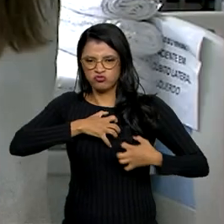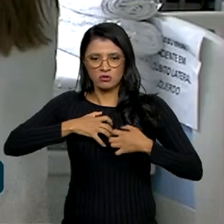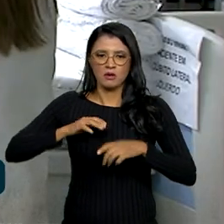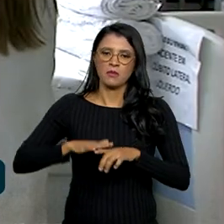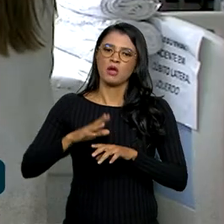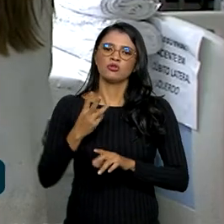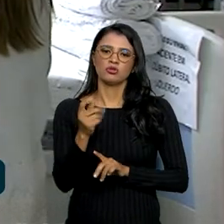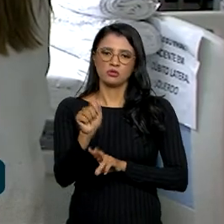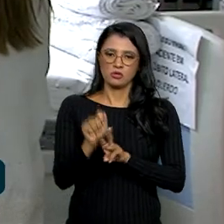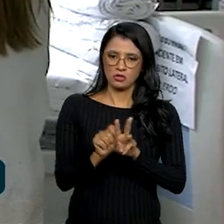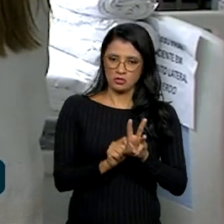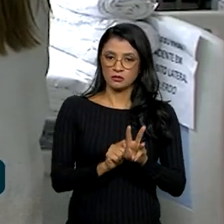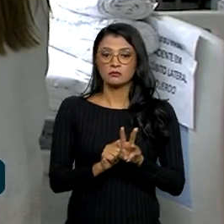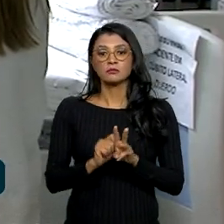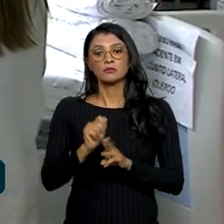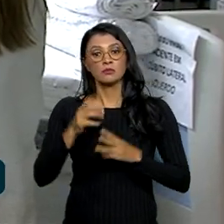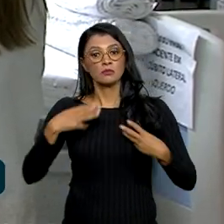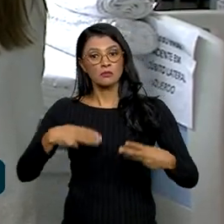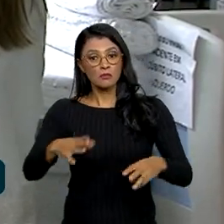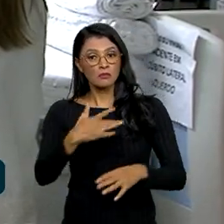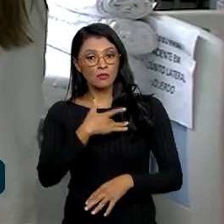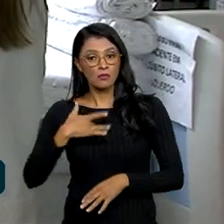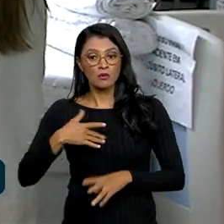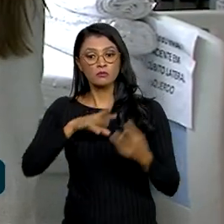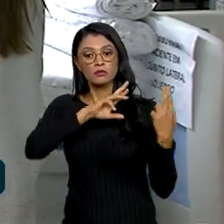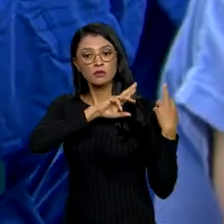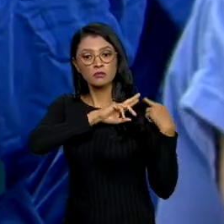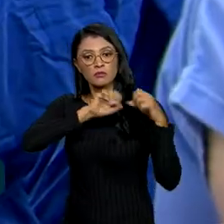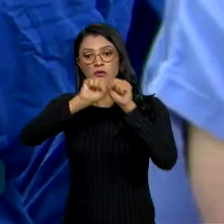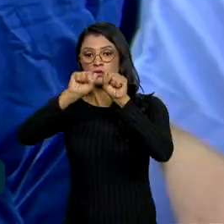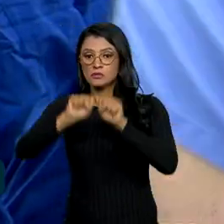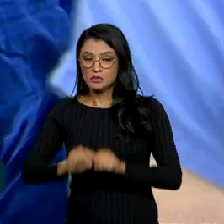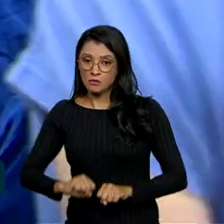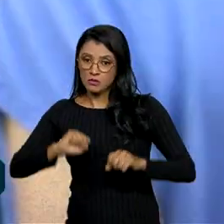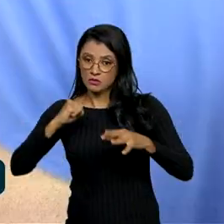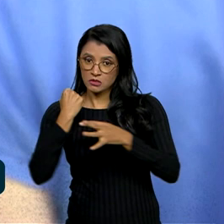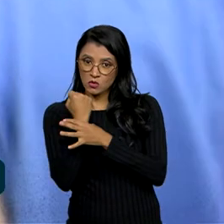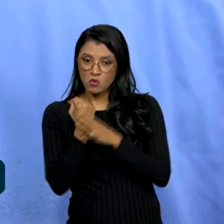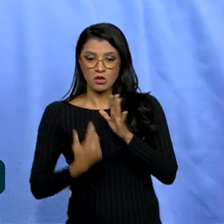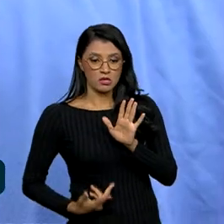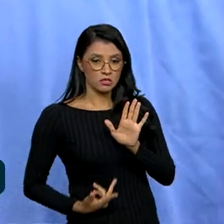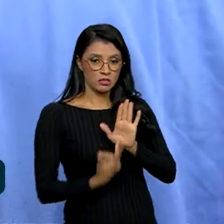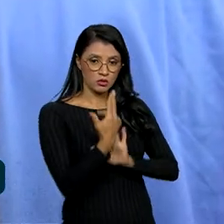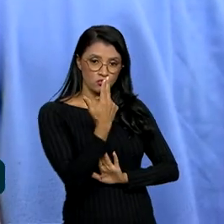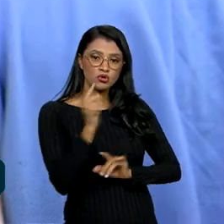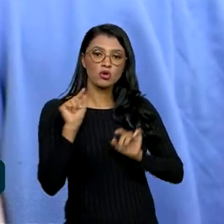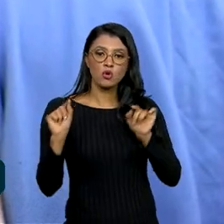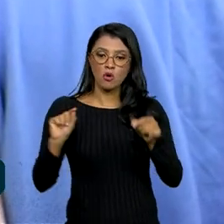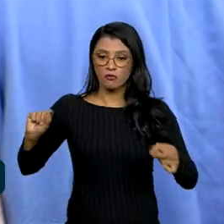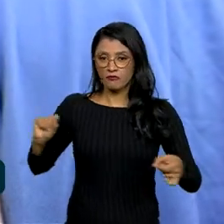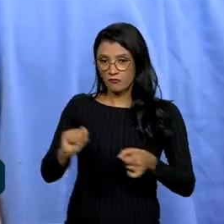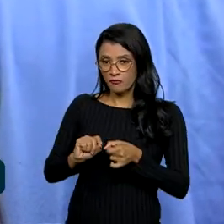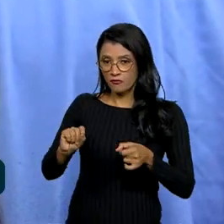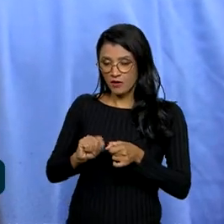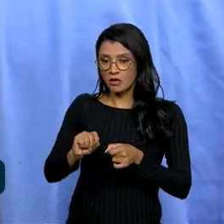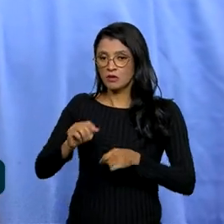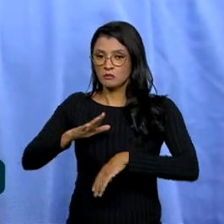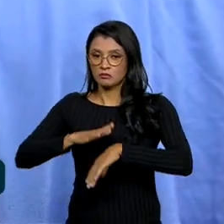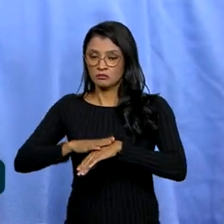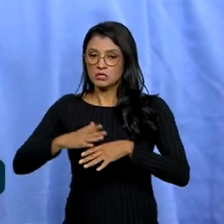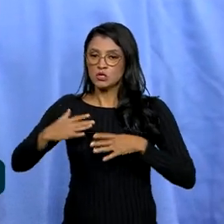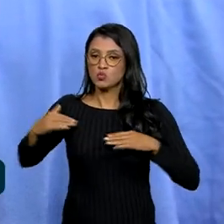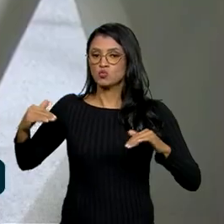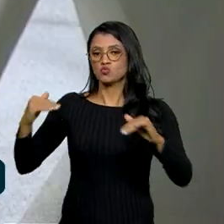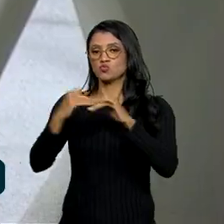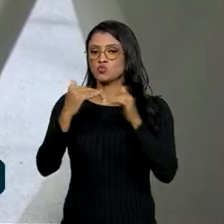meses. O Ministério da Saúde é o responsável pelo sistema que assegura que as cirurgias sejam realizadas em situação de